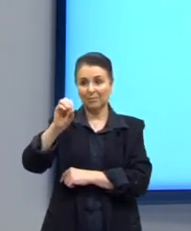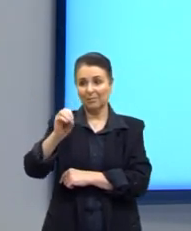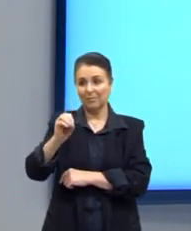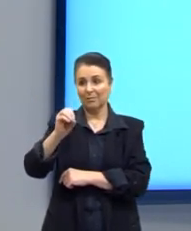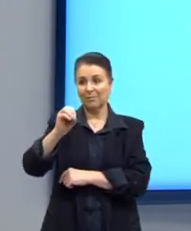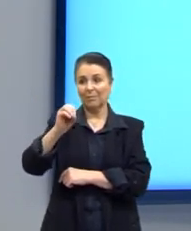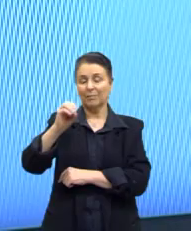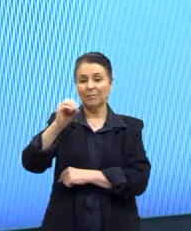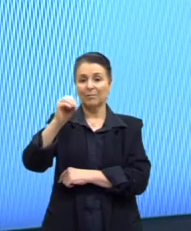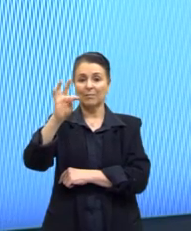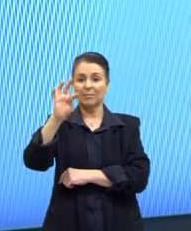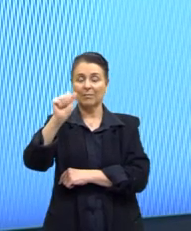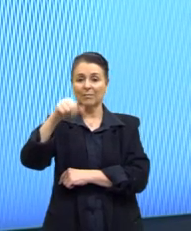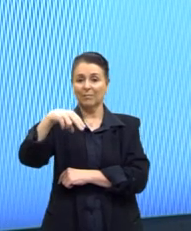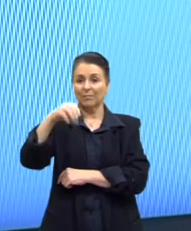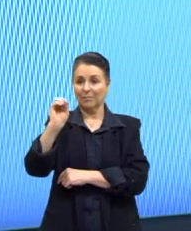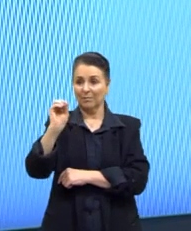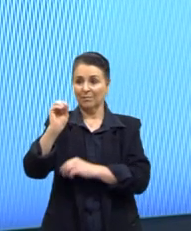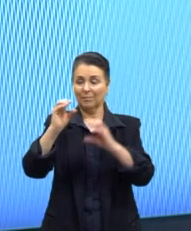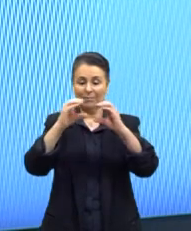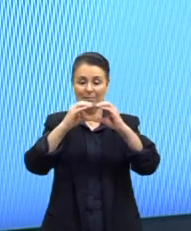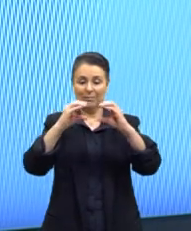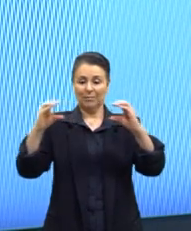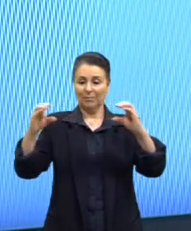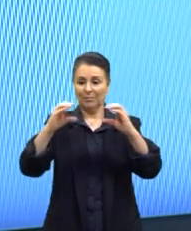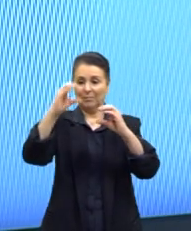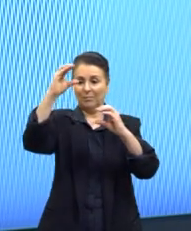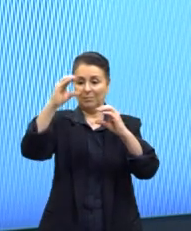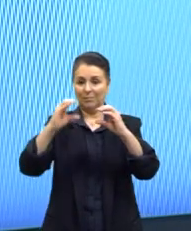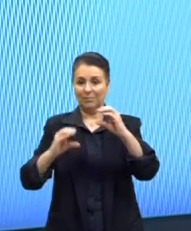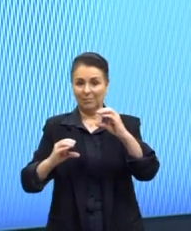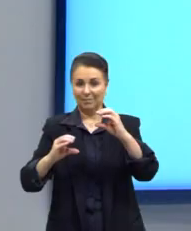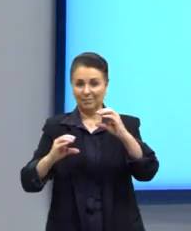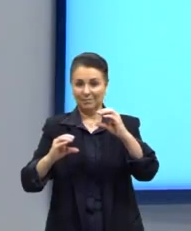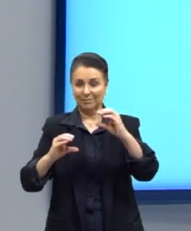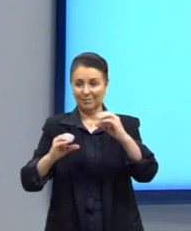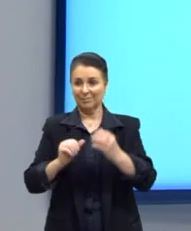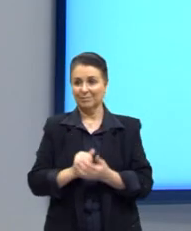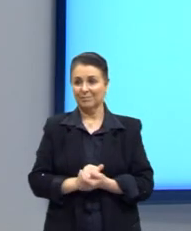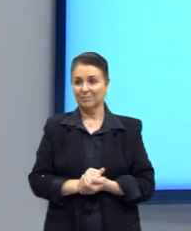aí organizar a nossa cadeia carbônica. Uma cadeia um pouquinho maior, para a gente dar uma pensadinha.